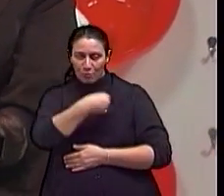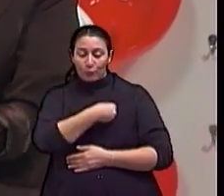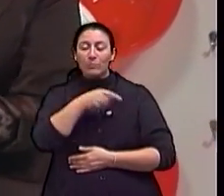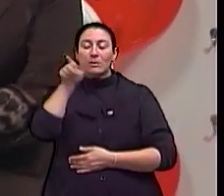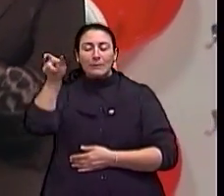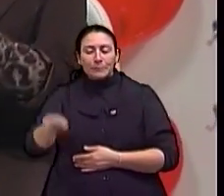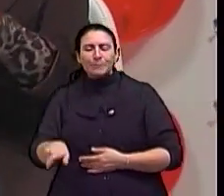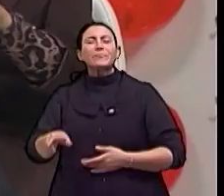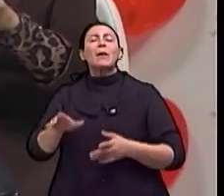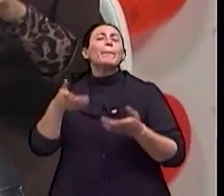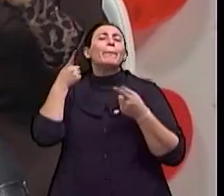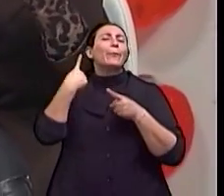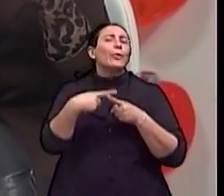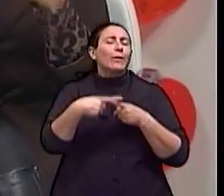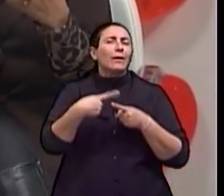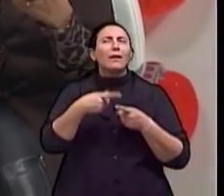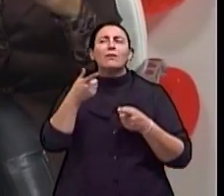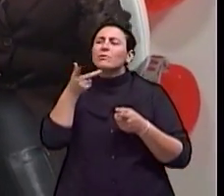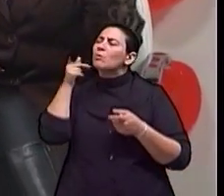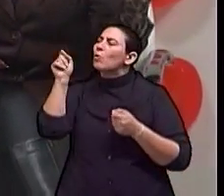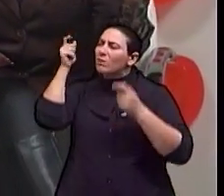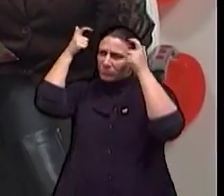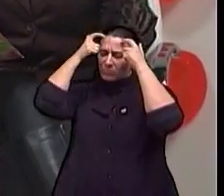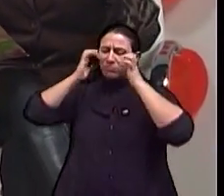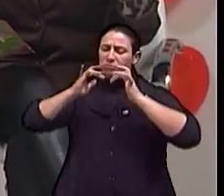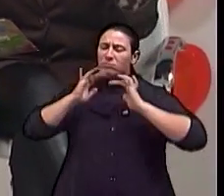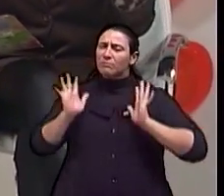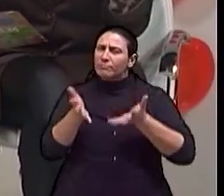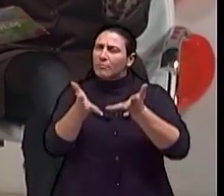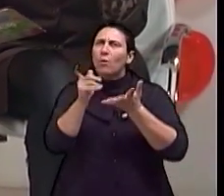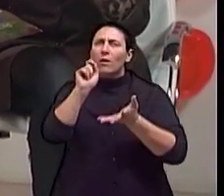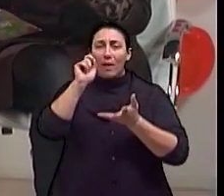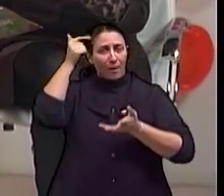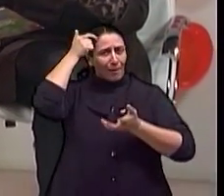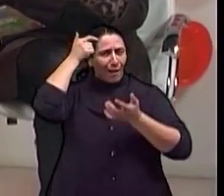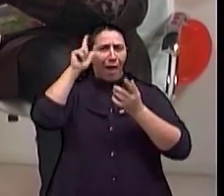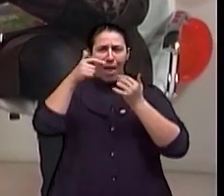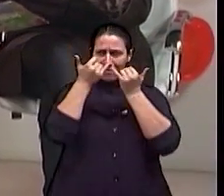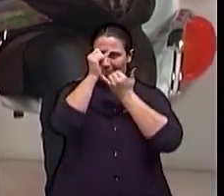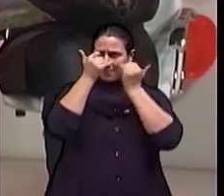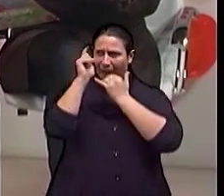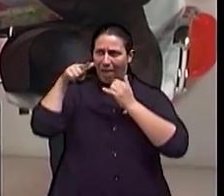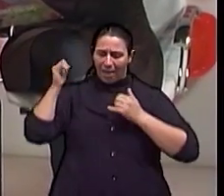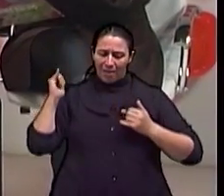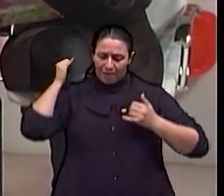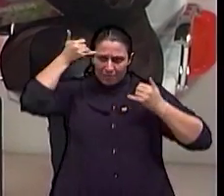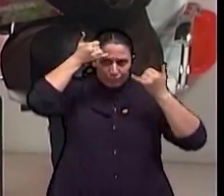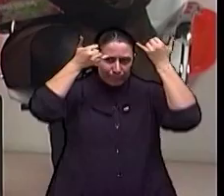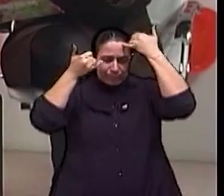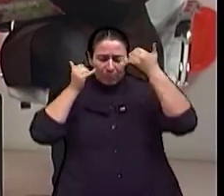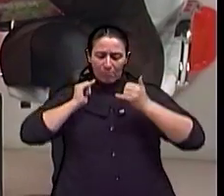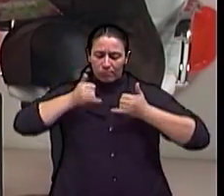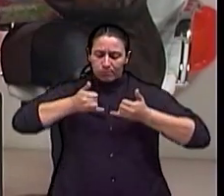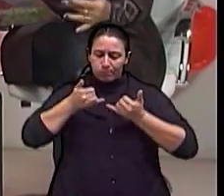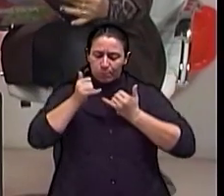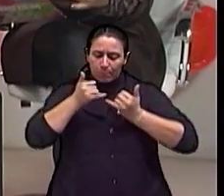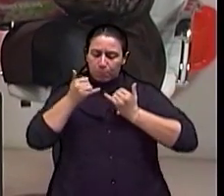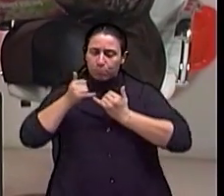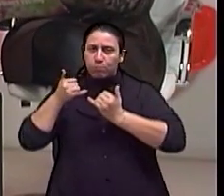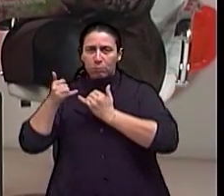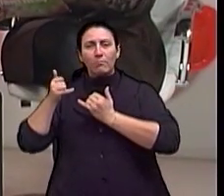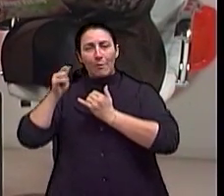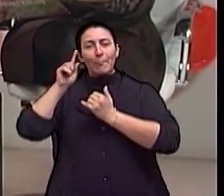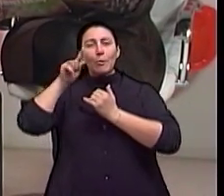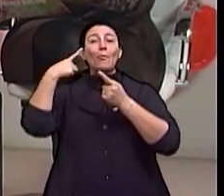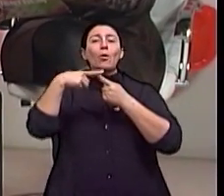o seguinte, vamos falar um pouquinho mais sobre a estimulação cerebral. Ficou claro ali que são eletrodos colocados, né? E que se desligado se volta